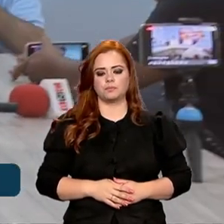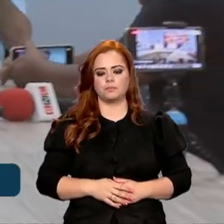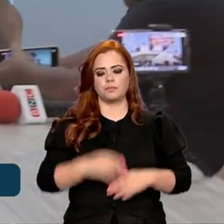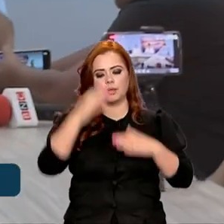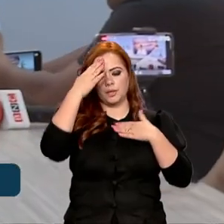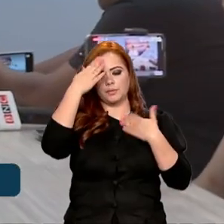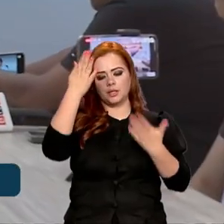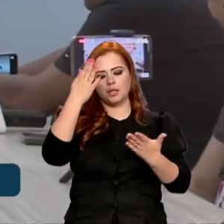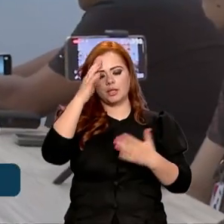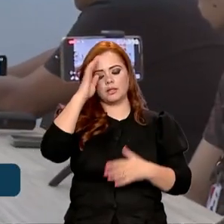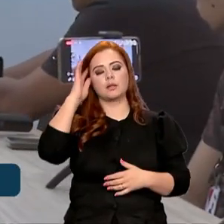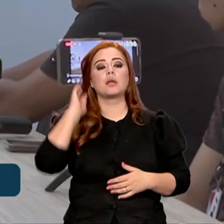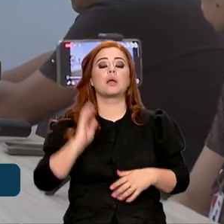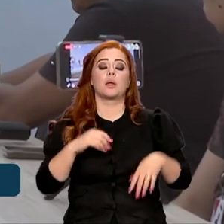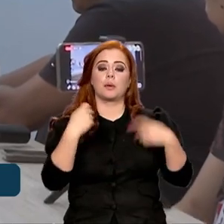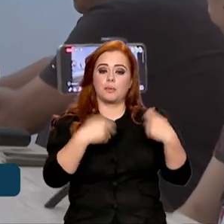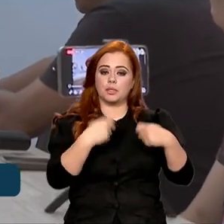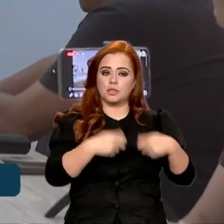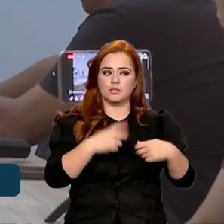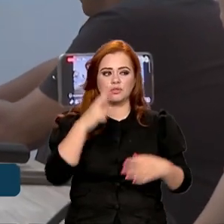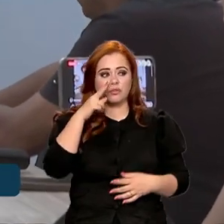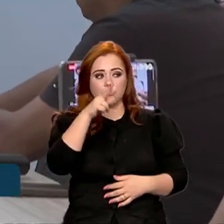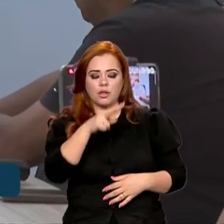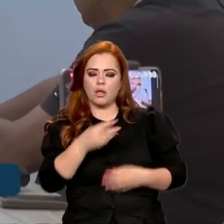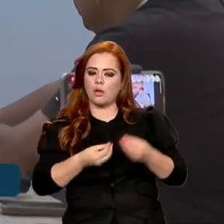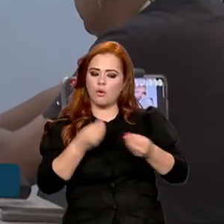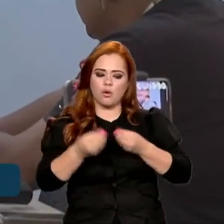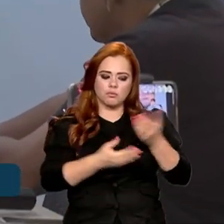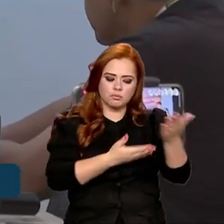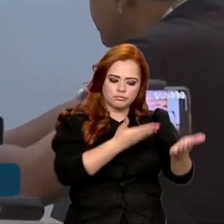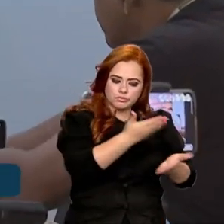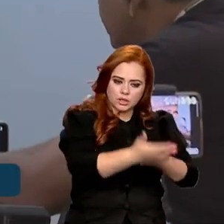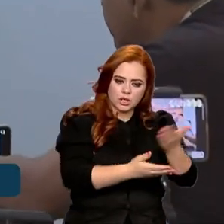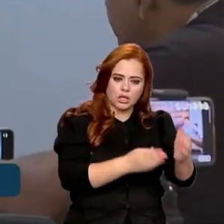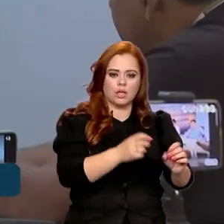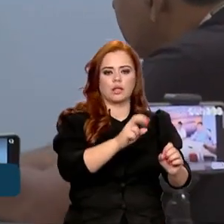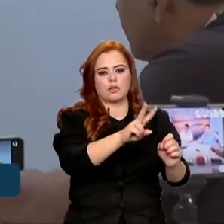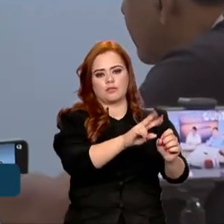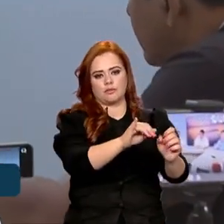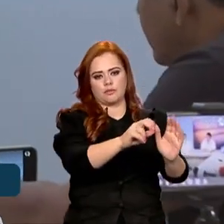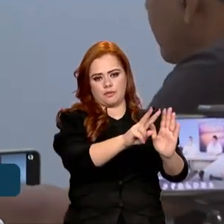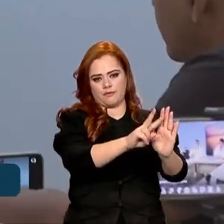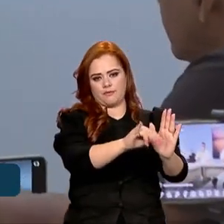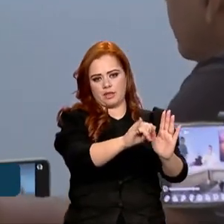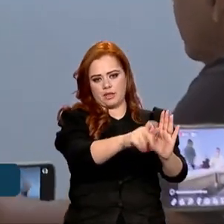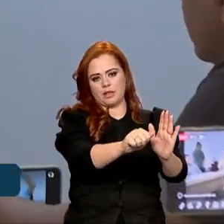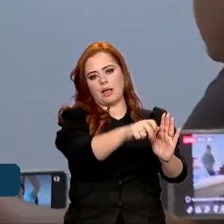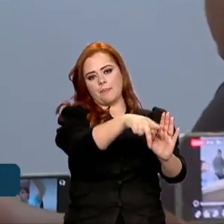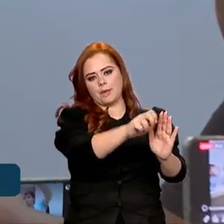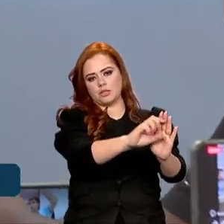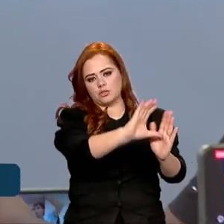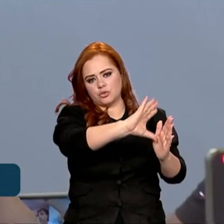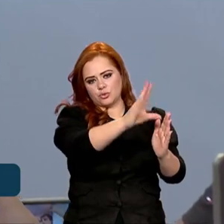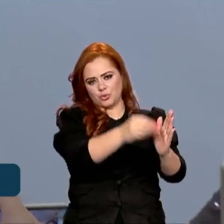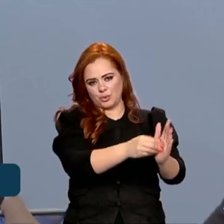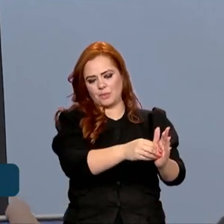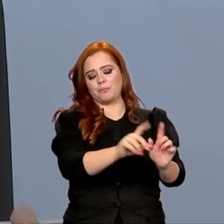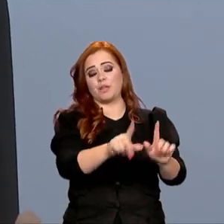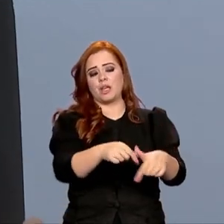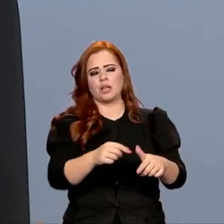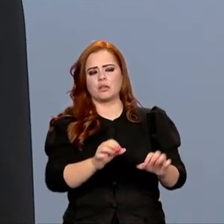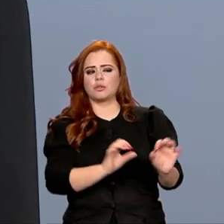Obrigado. Eu tenho que ver exatamente como que será o atendimento de Vila Amazônia, mas não necessariamente a melhor solução é eu pegar